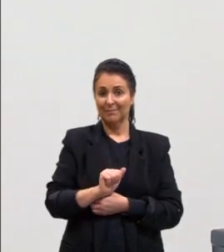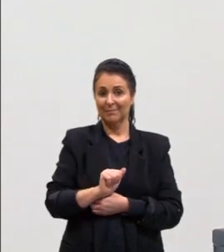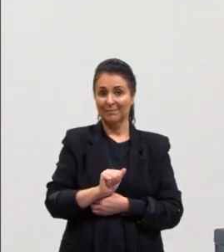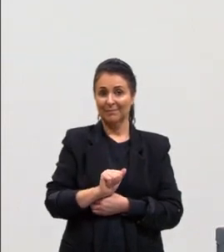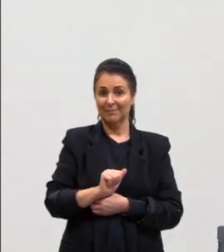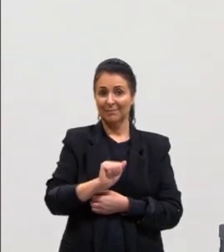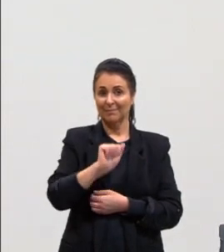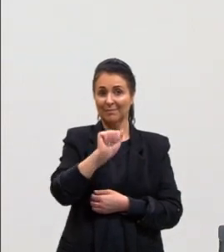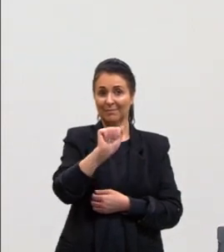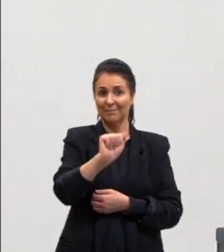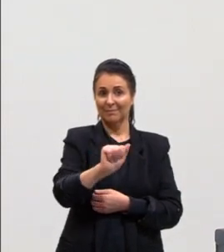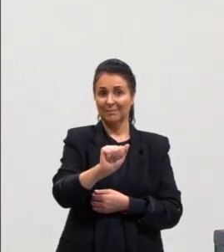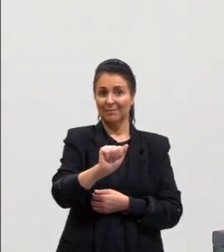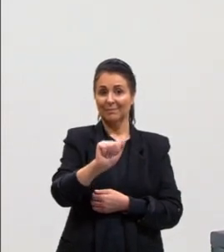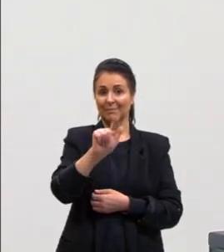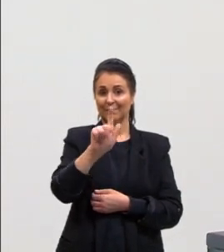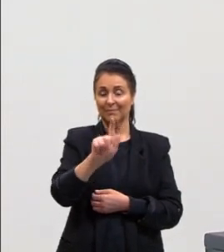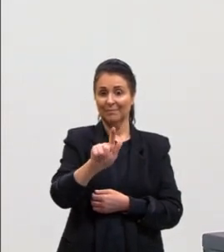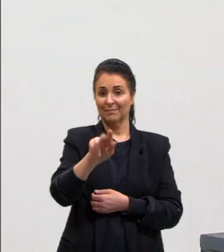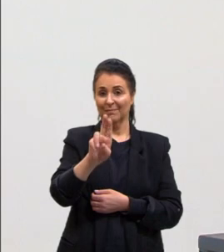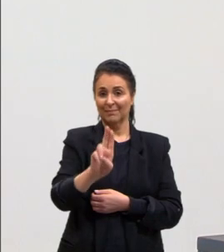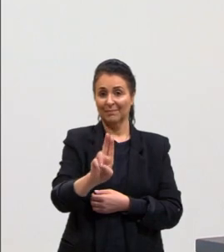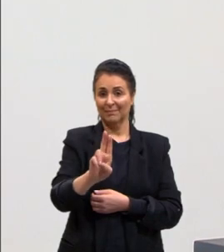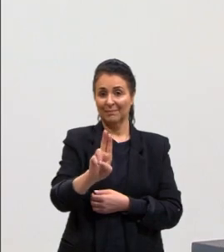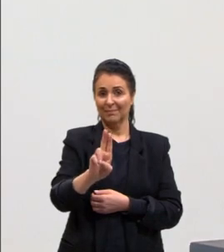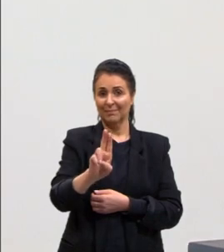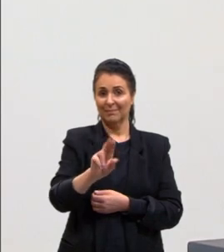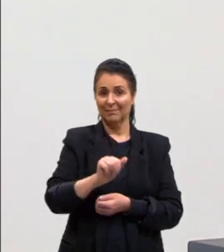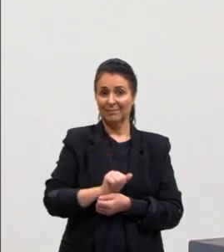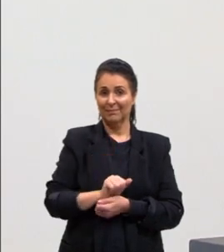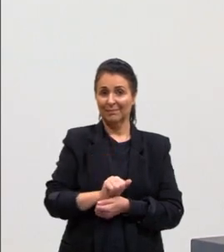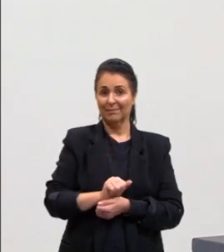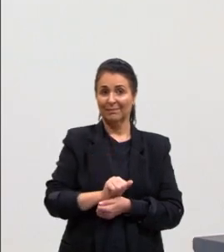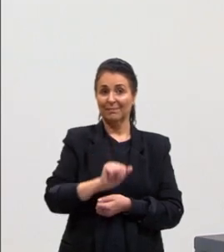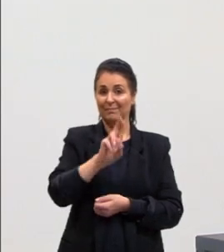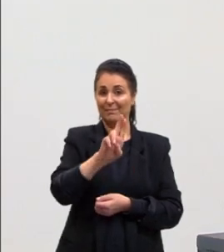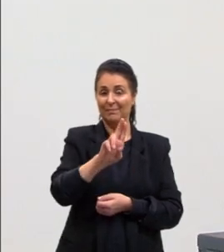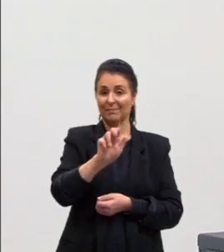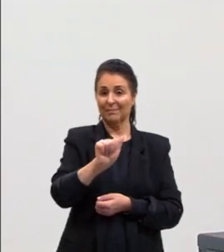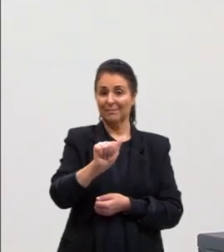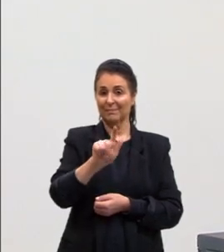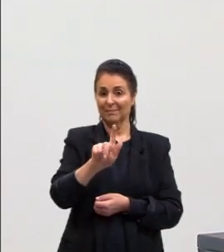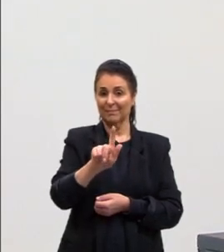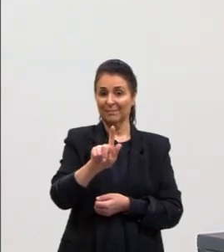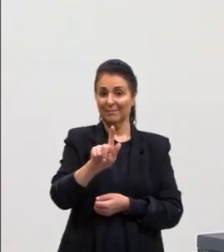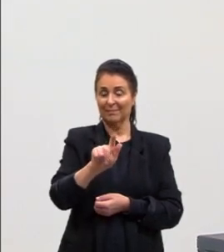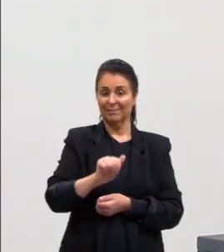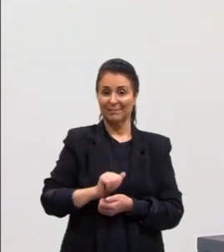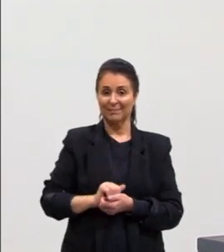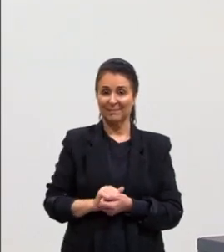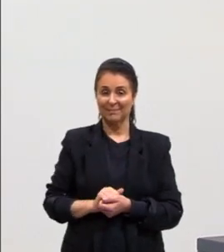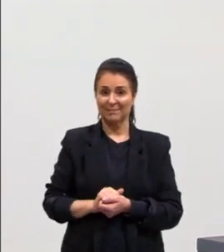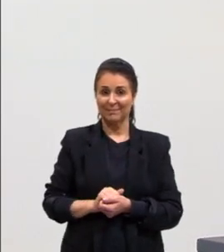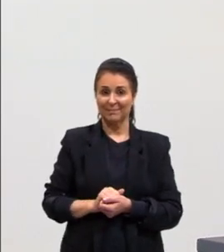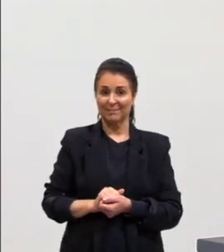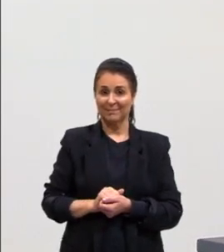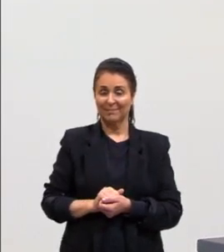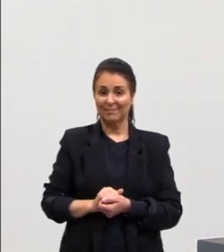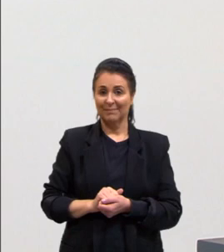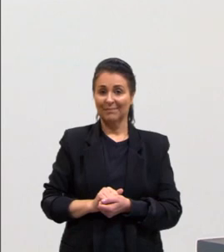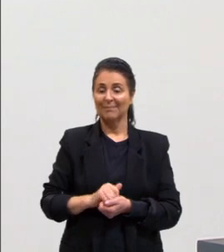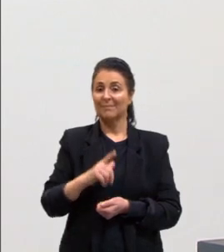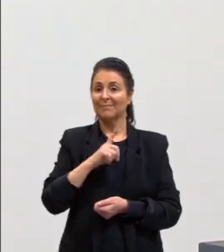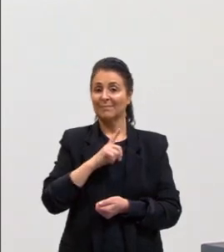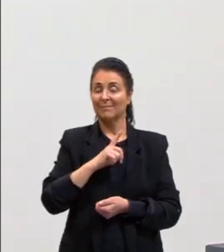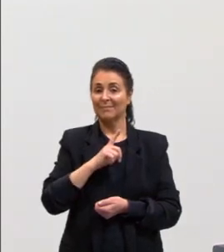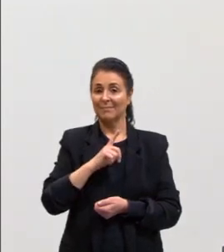A, G, U, e o AG. Ih, quase acabou o 4. E o AG. Então, aqui